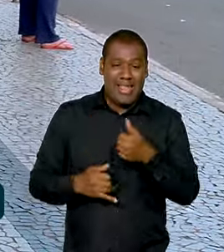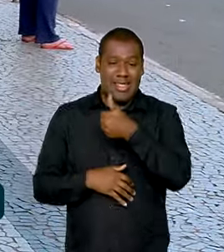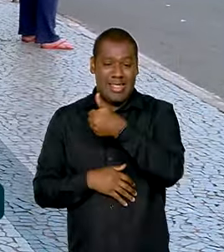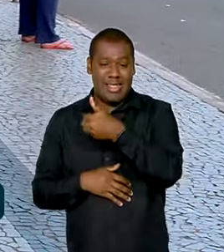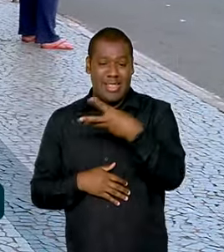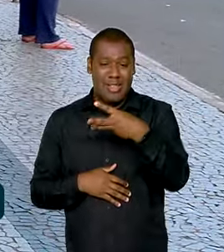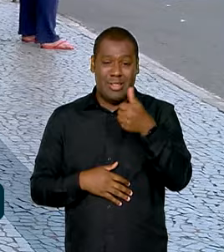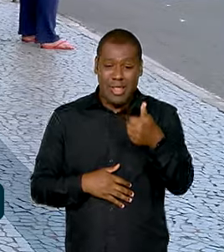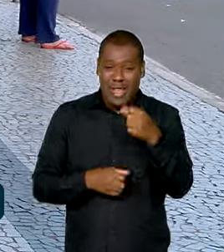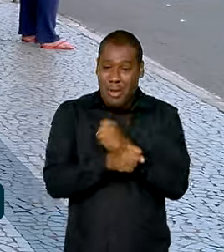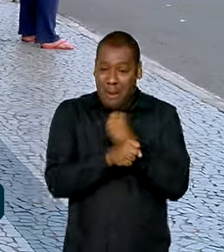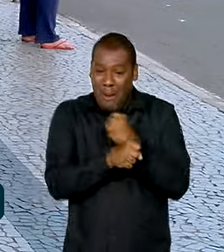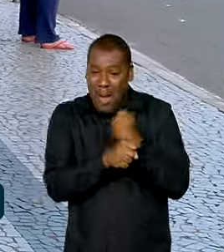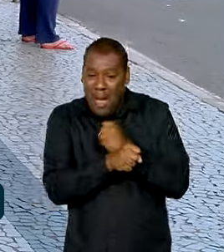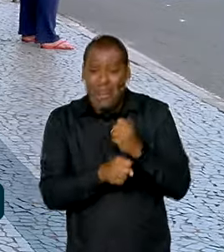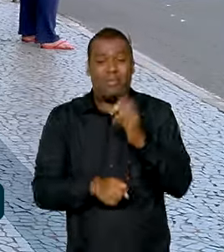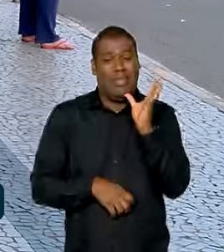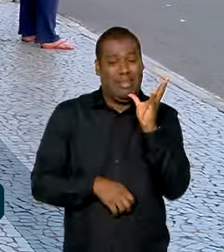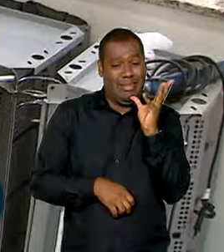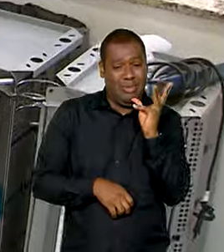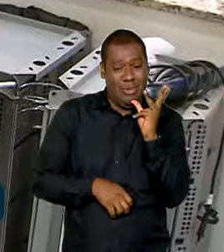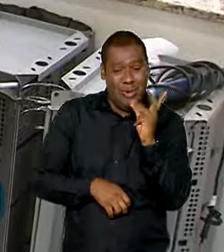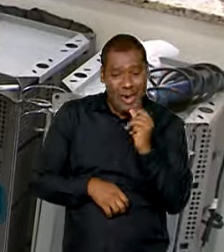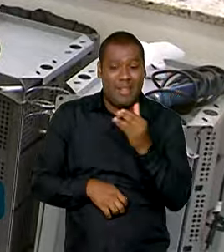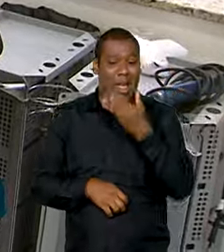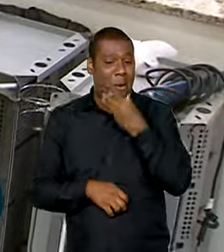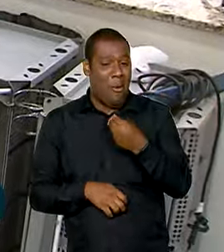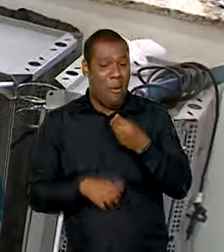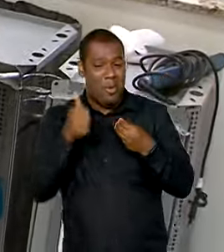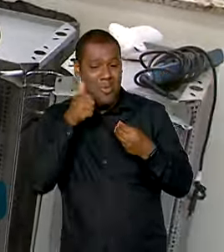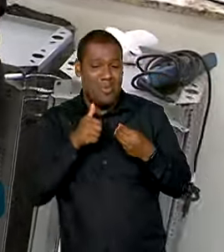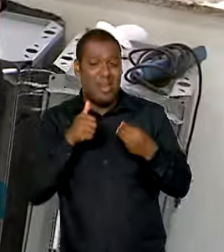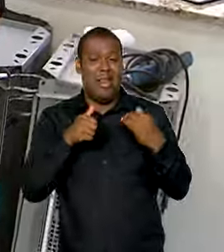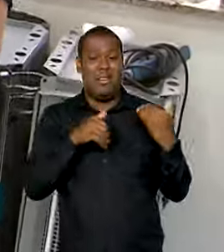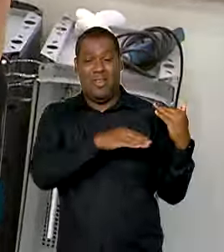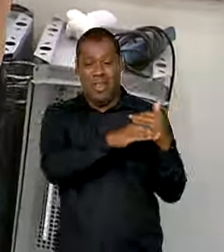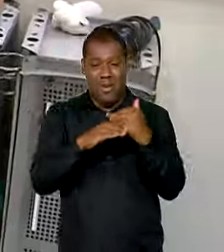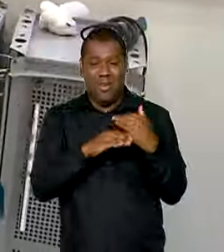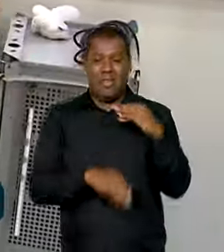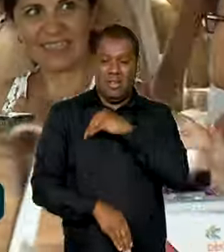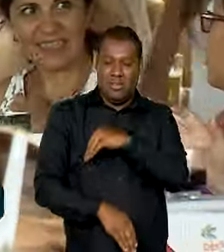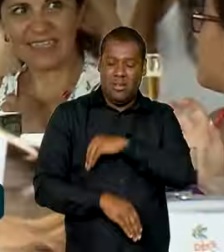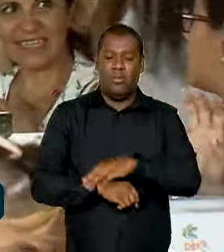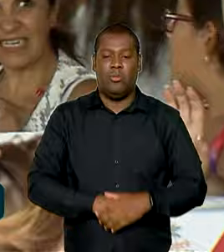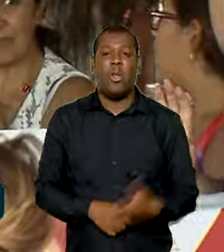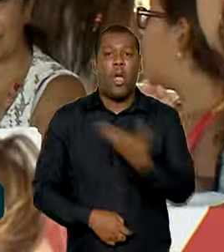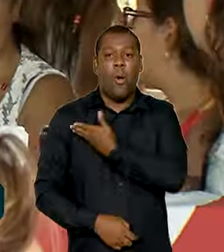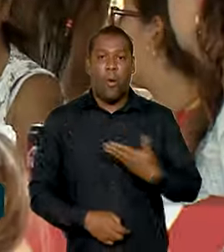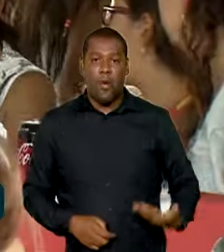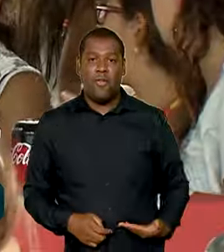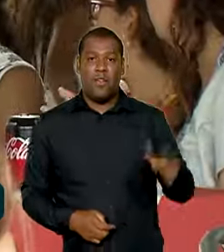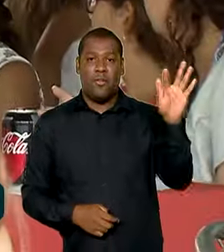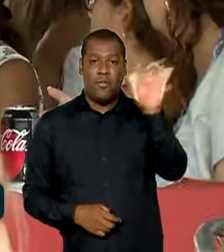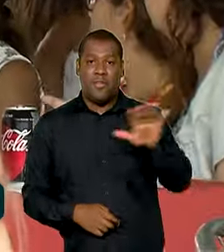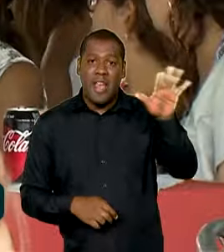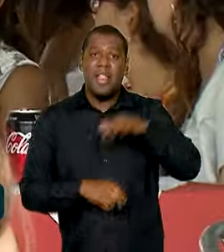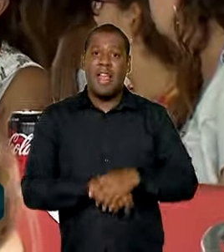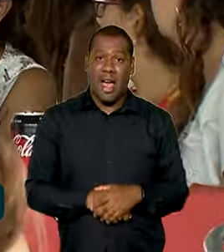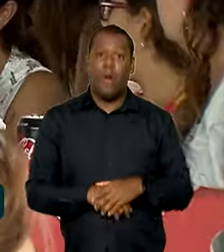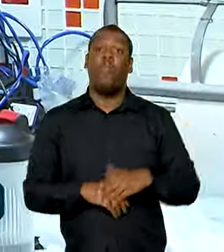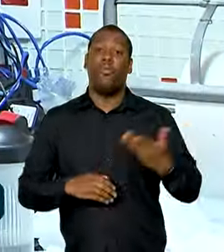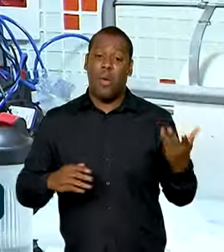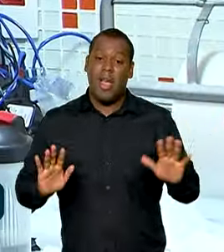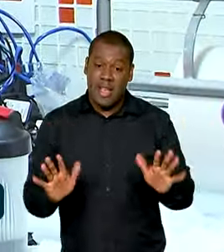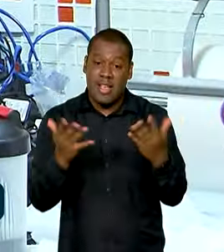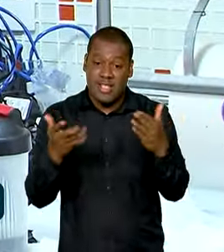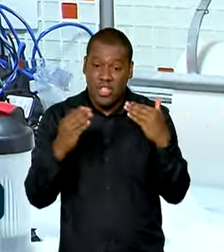igualdade salarial entre homens e mulheres. Uma das medidas adotadas pelo governo federal para promover a igualdade de gênero no